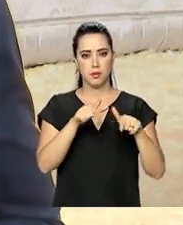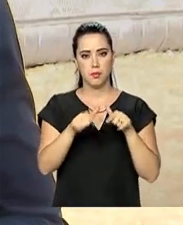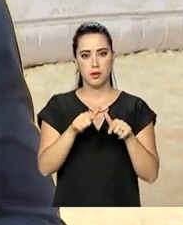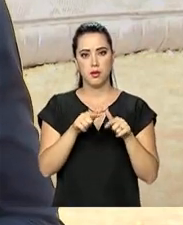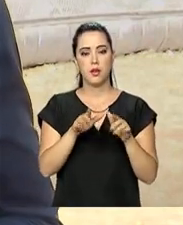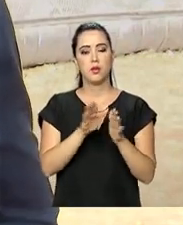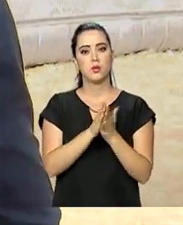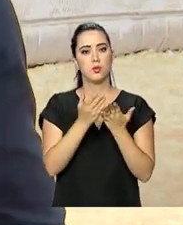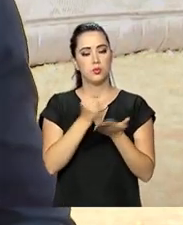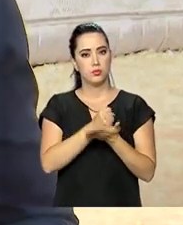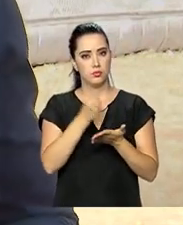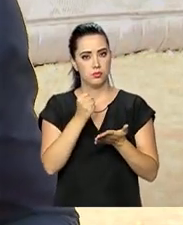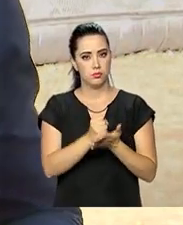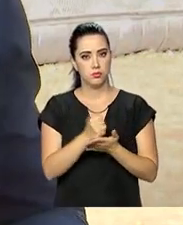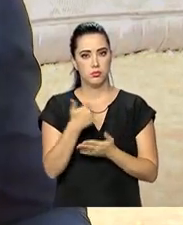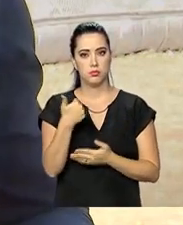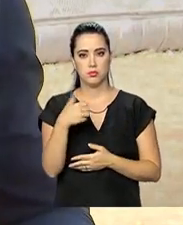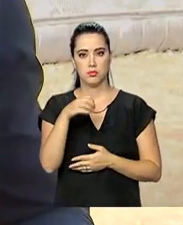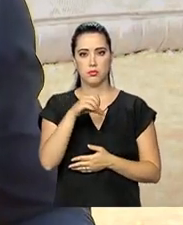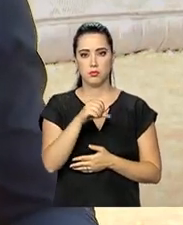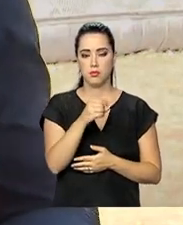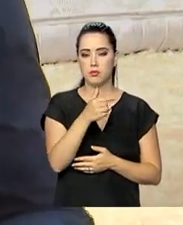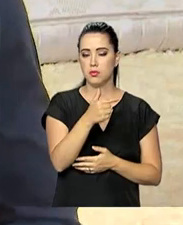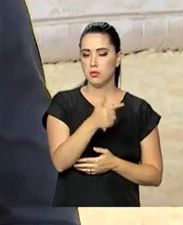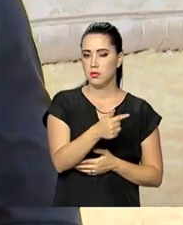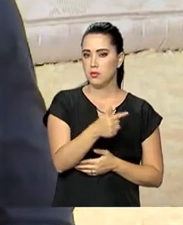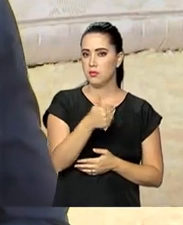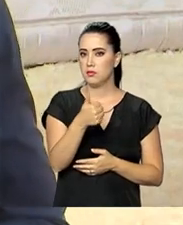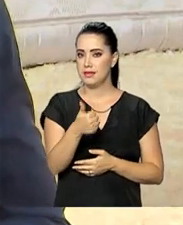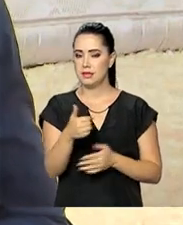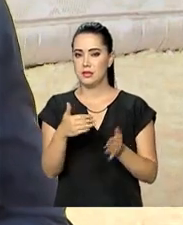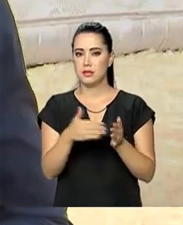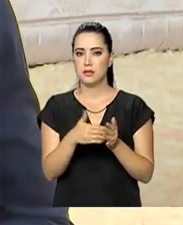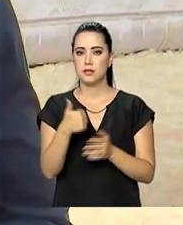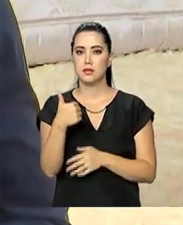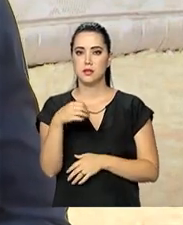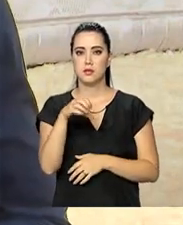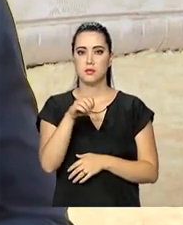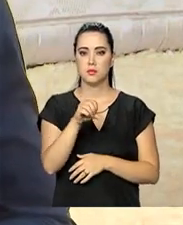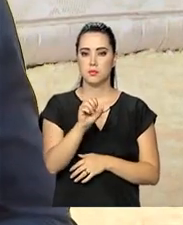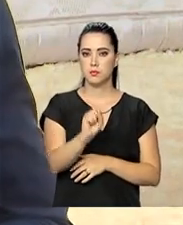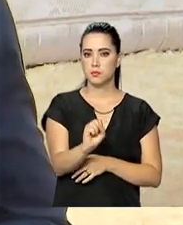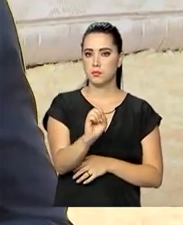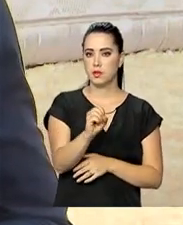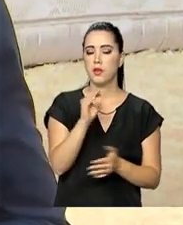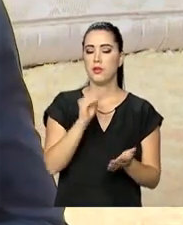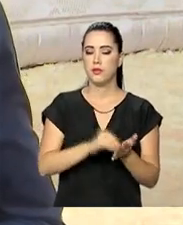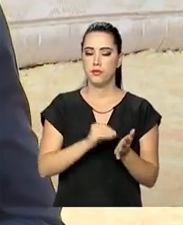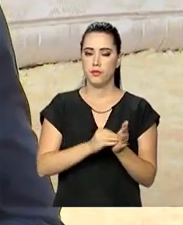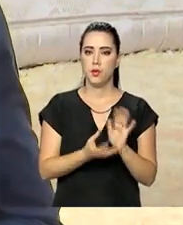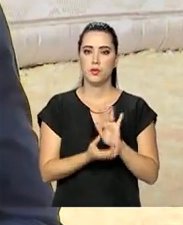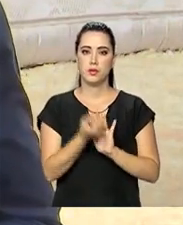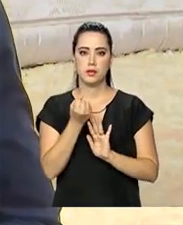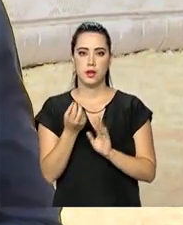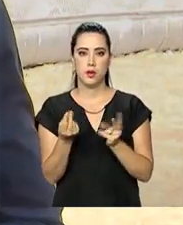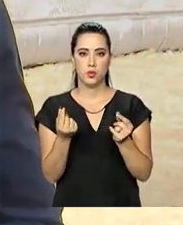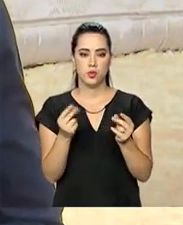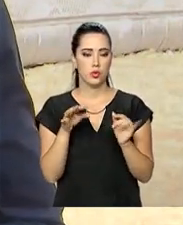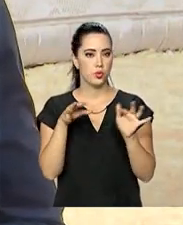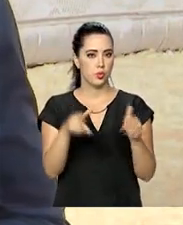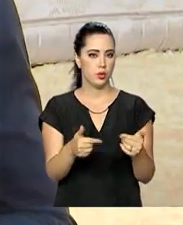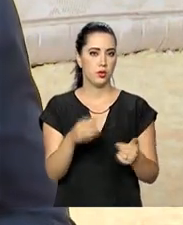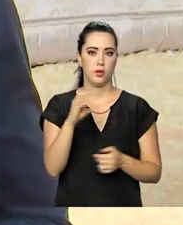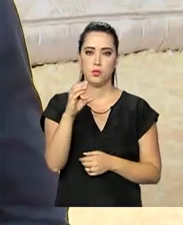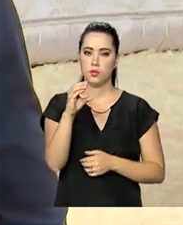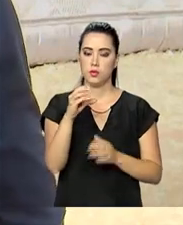assinada entre 1971 e 1988 que ainda não retiraram o saldo total de